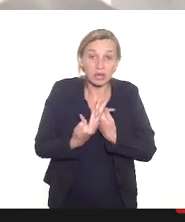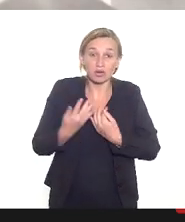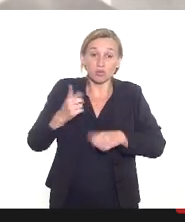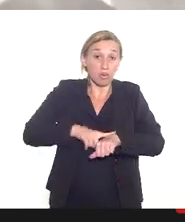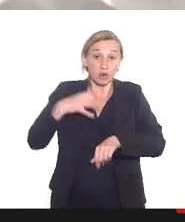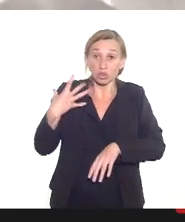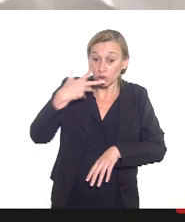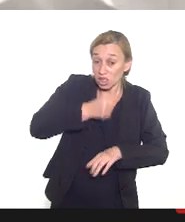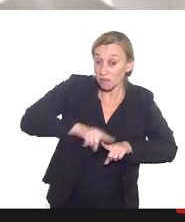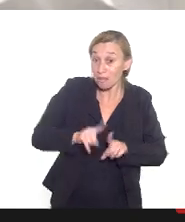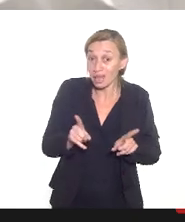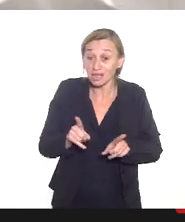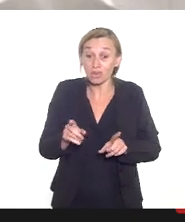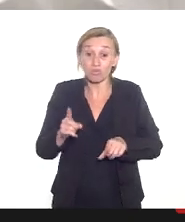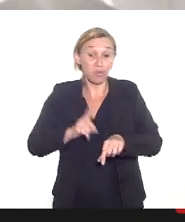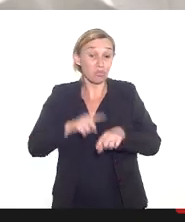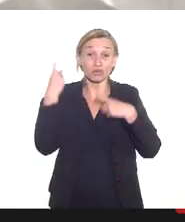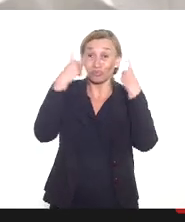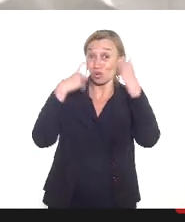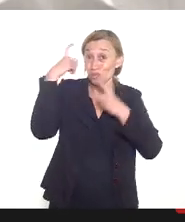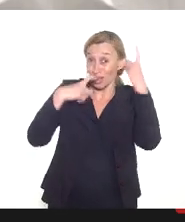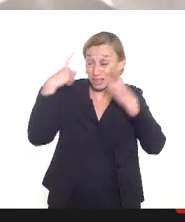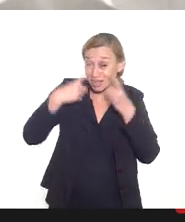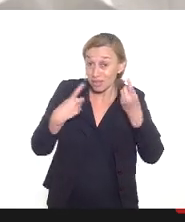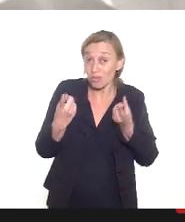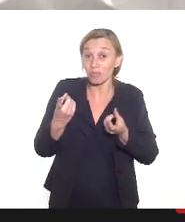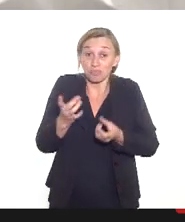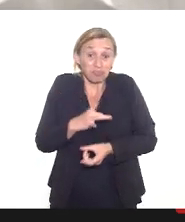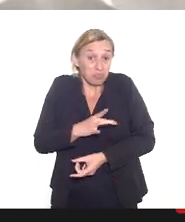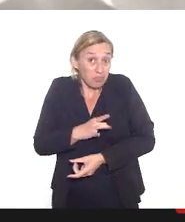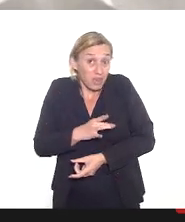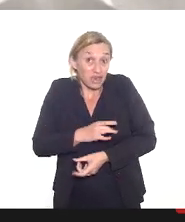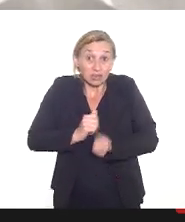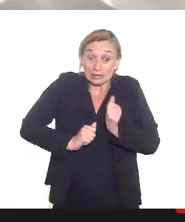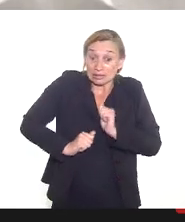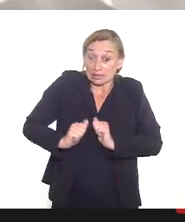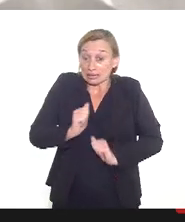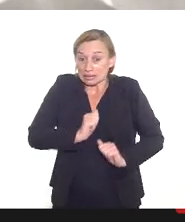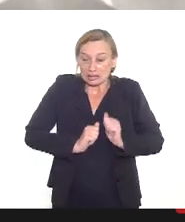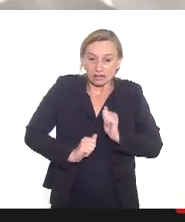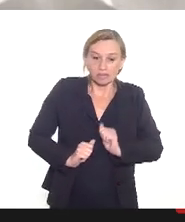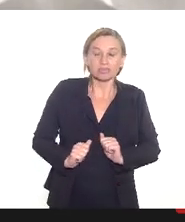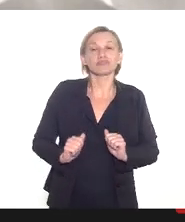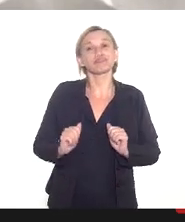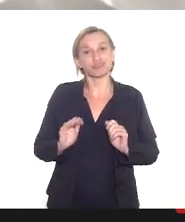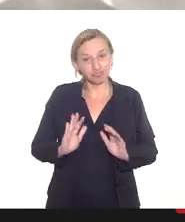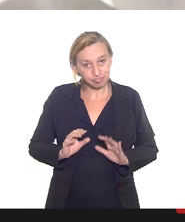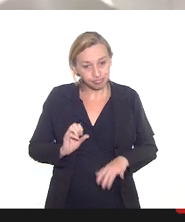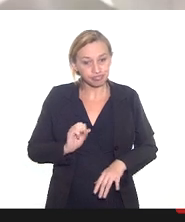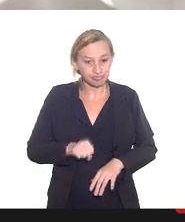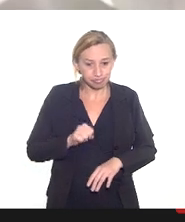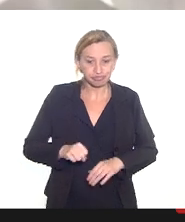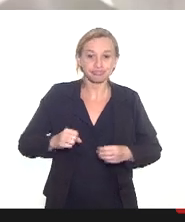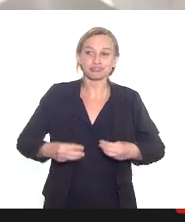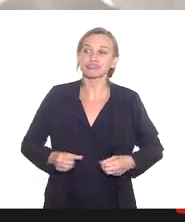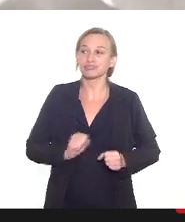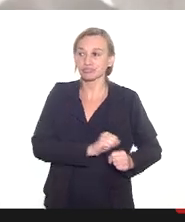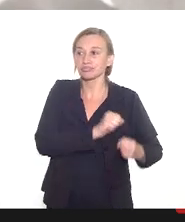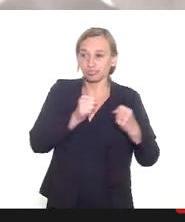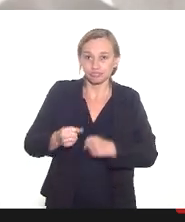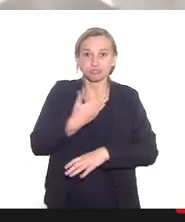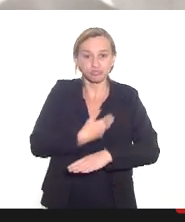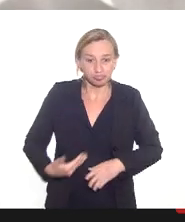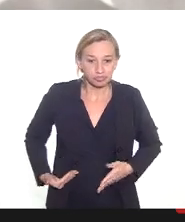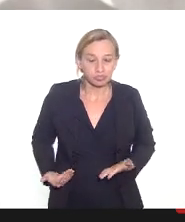passa a ser um momento de preocupação de apreensão de angústia e cabe sim ao poder público